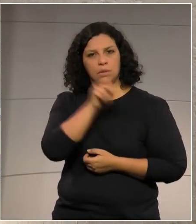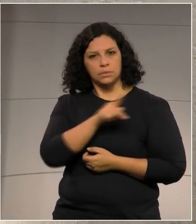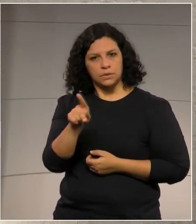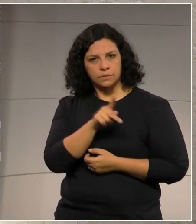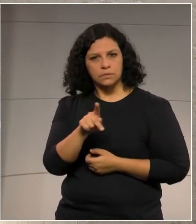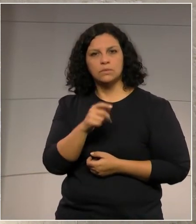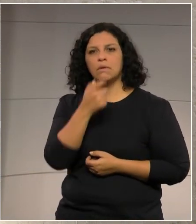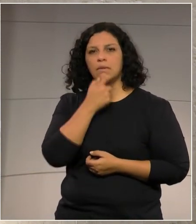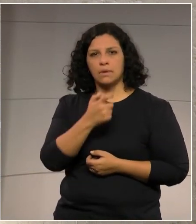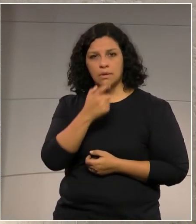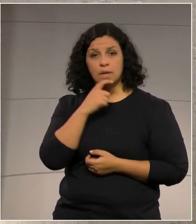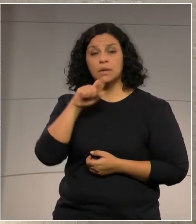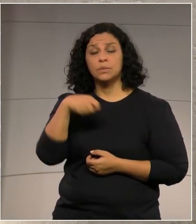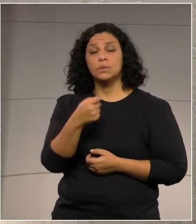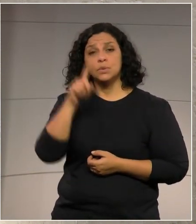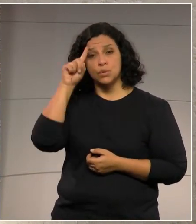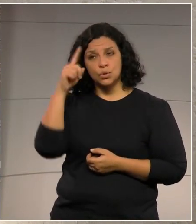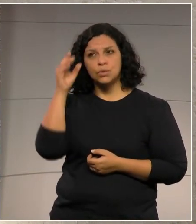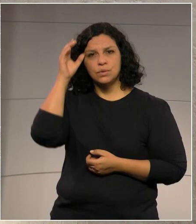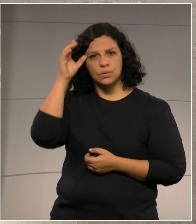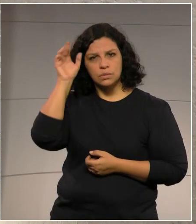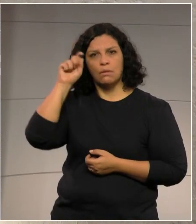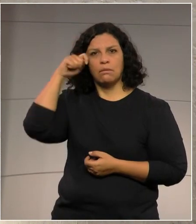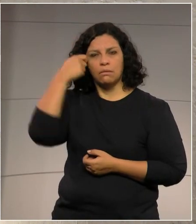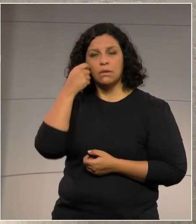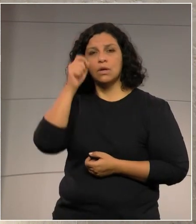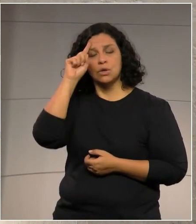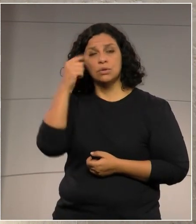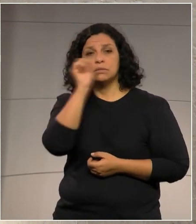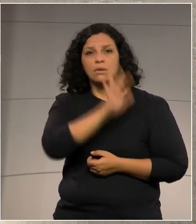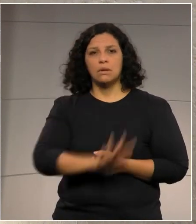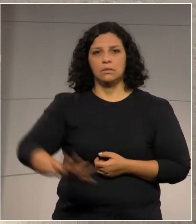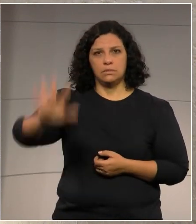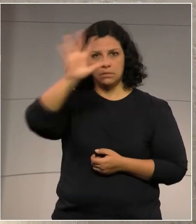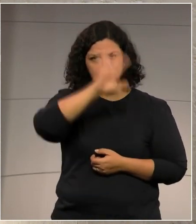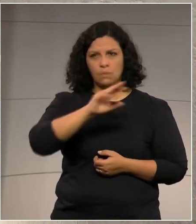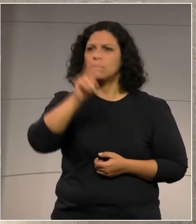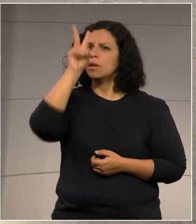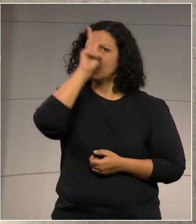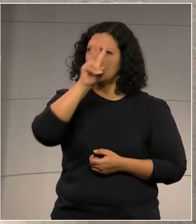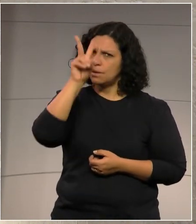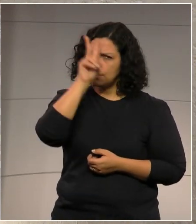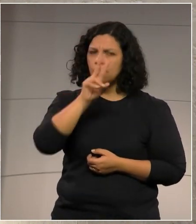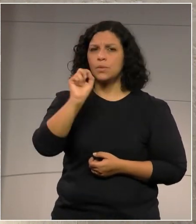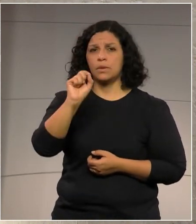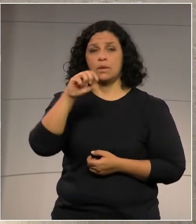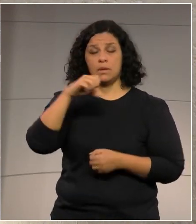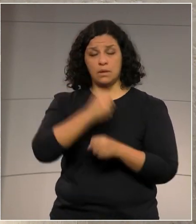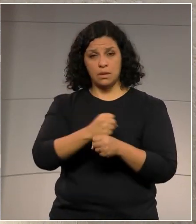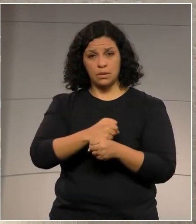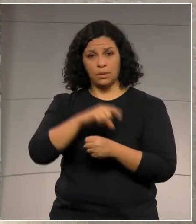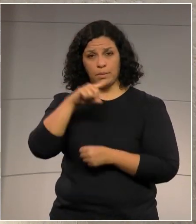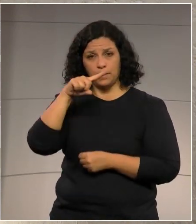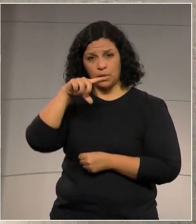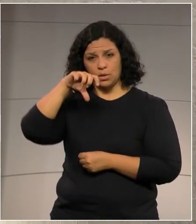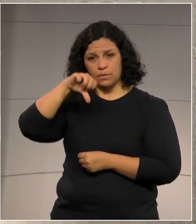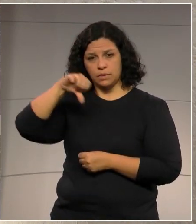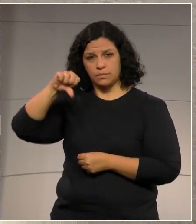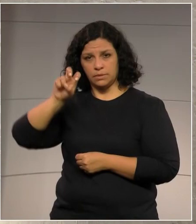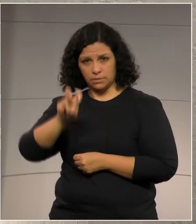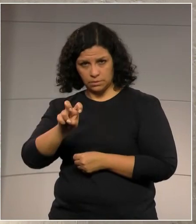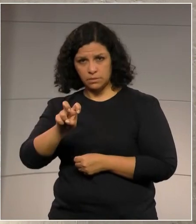Lemos com relação ao Dia da Consciência Negra, o Dia Nacional. E lembrar que em 1995, Fernando Henrique